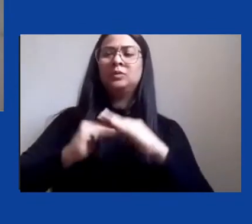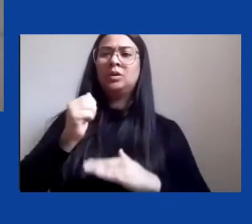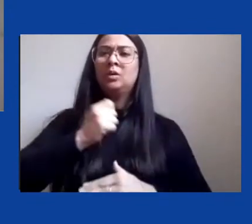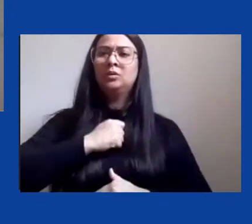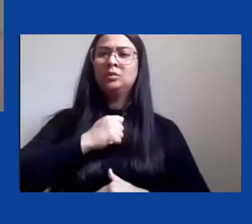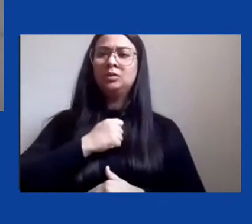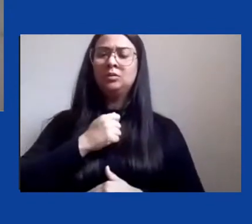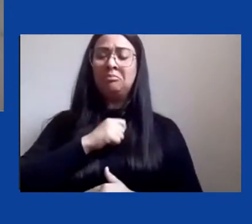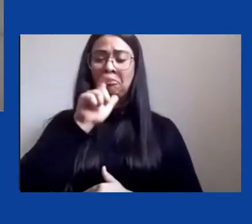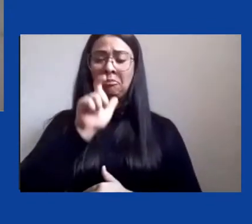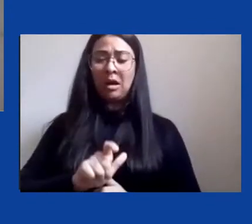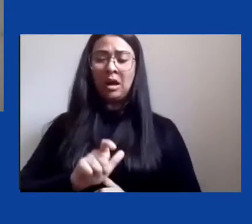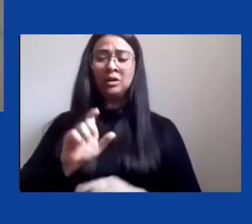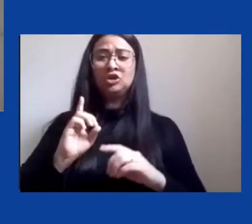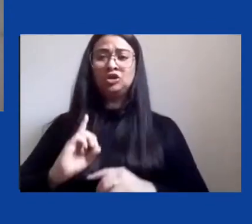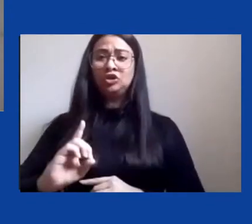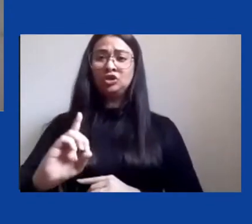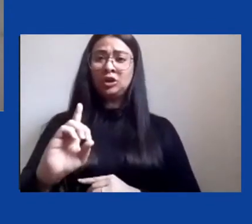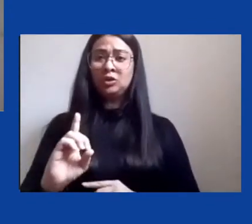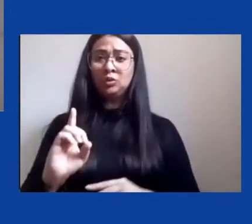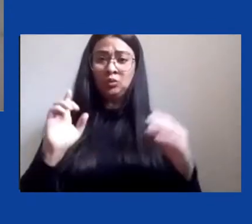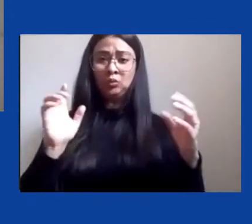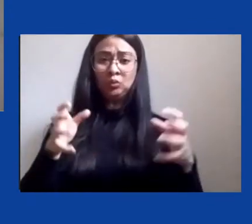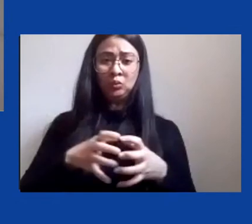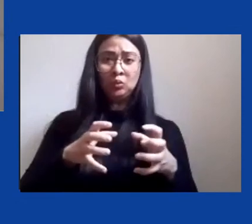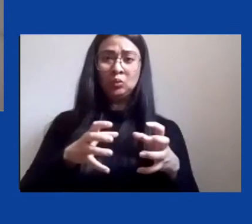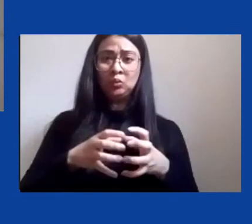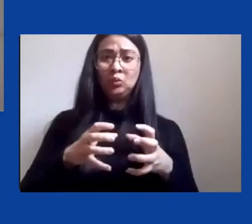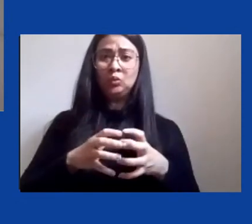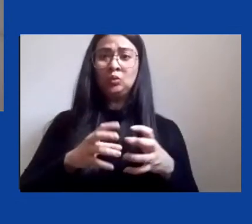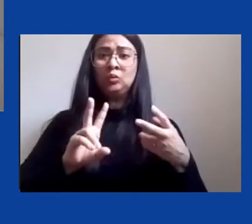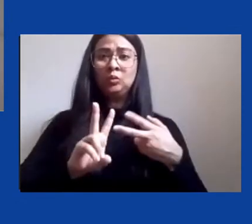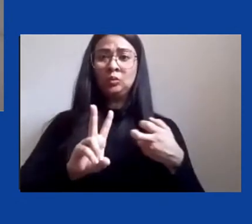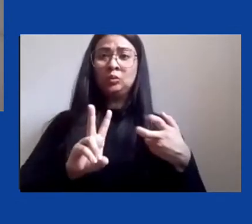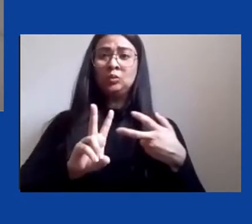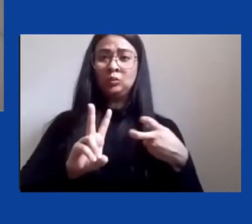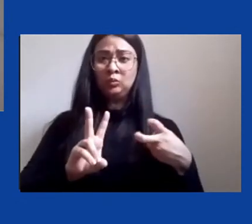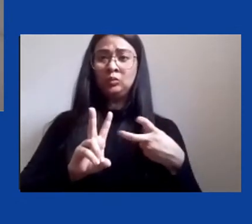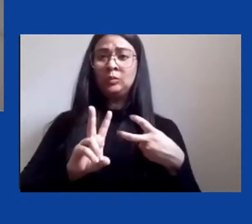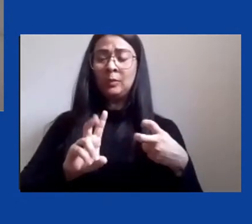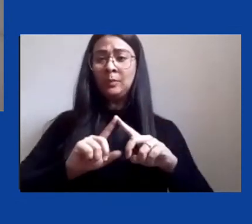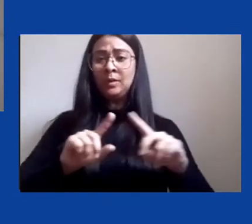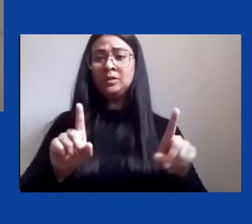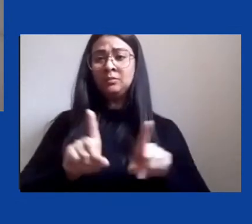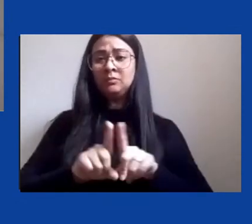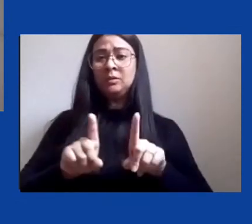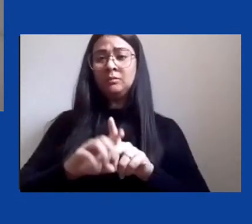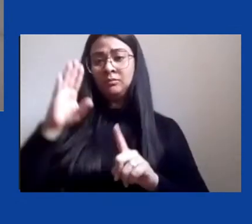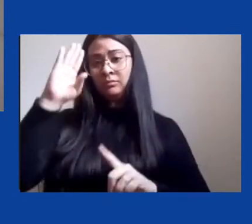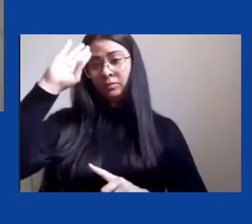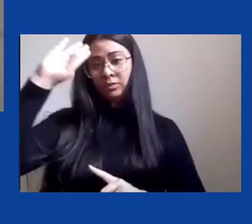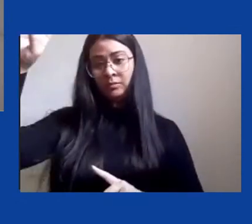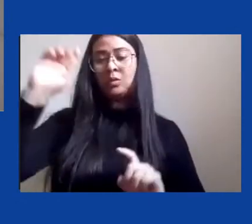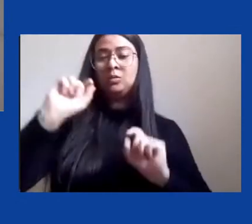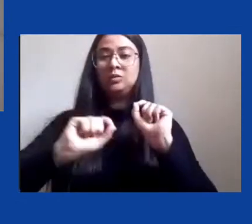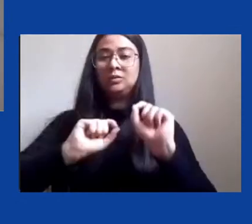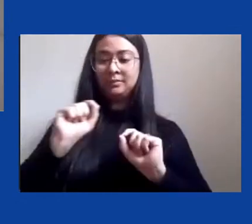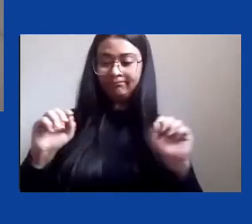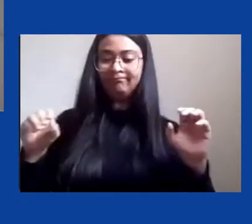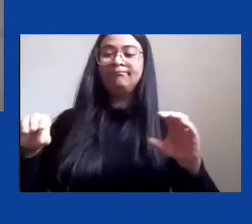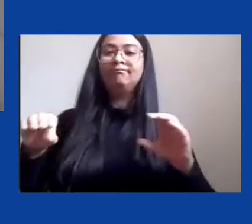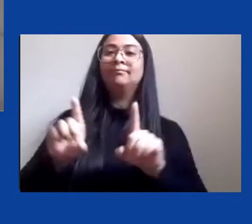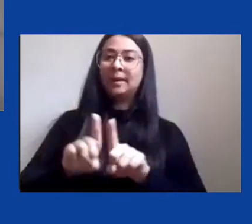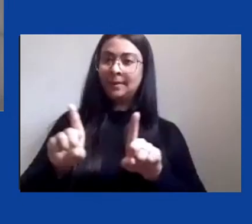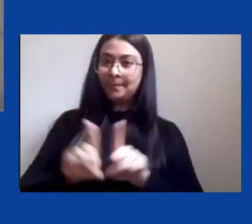povos indígenas mas com também e principalmente com os colegas indígenas e